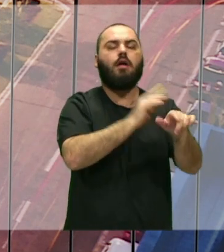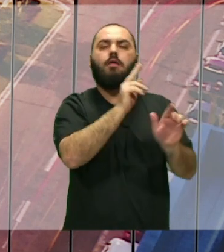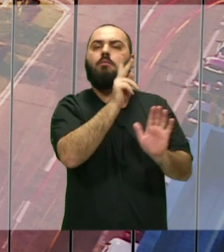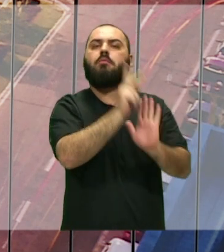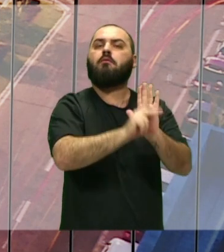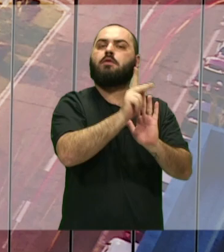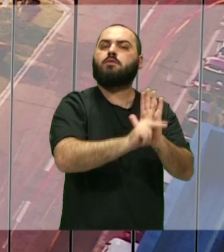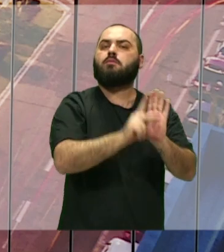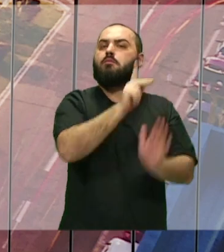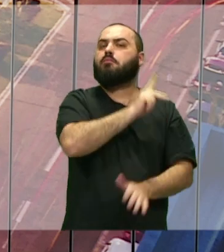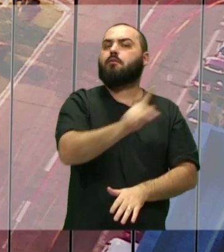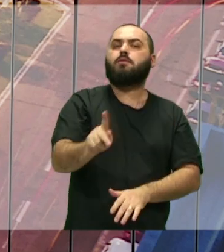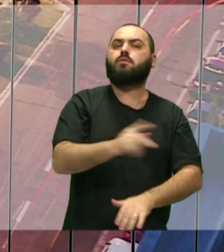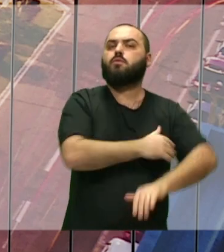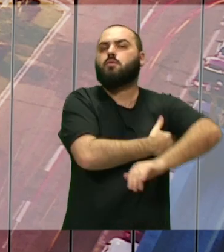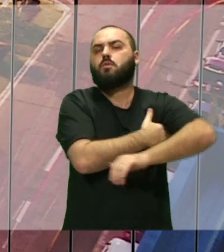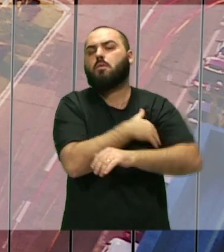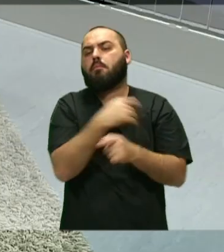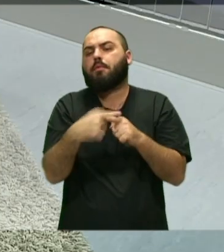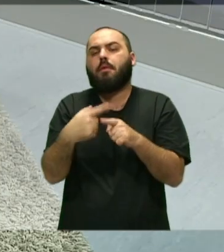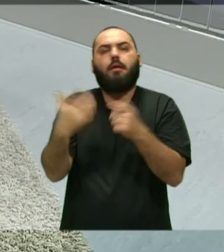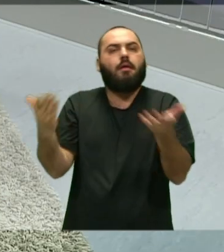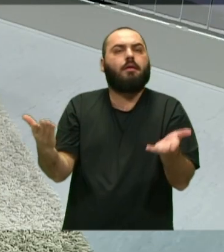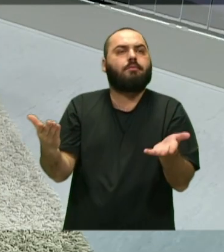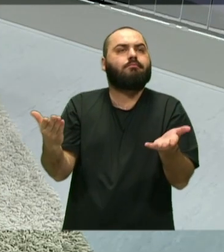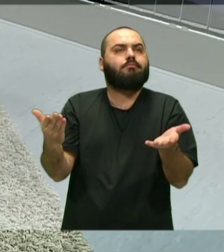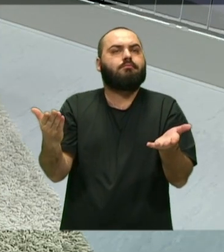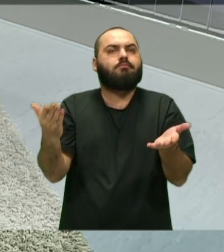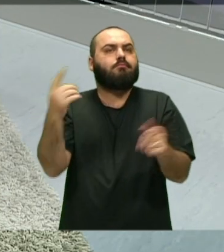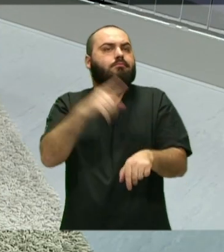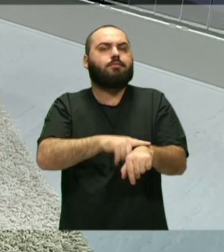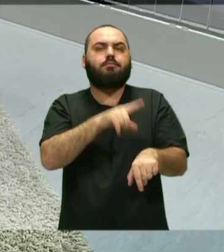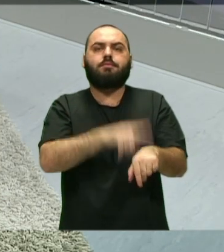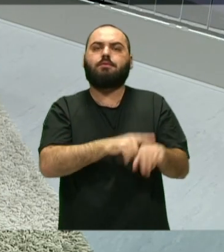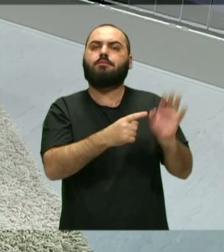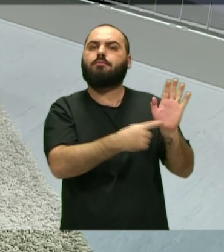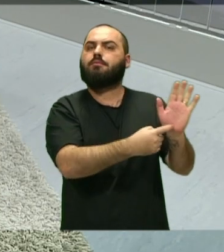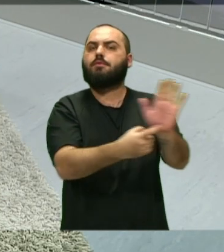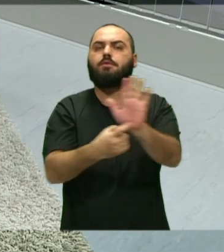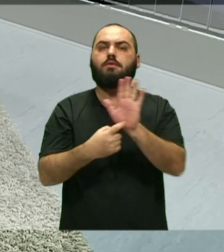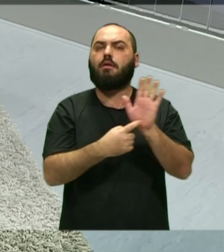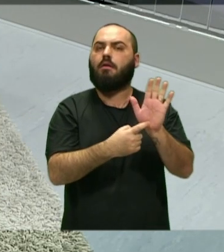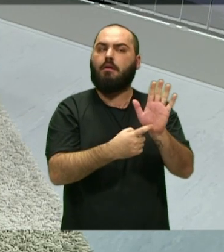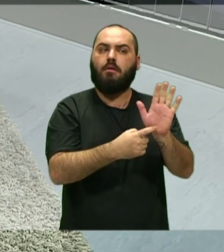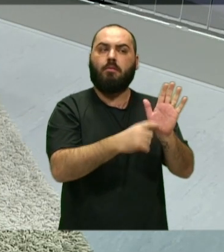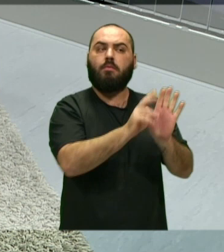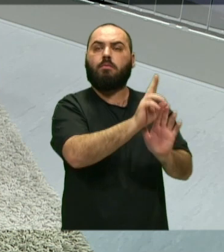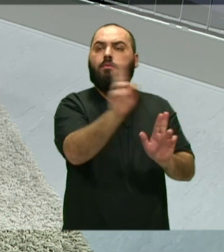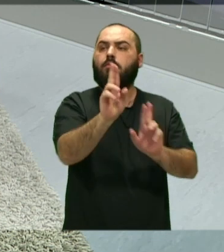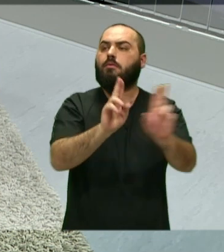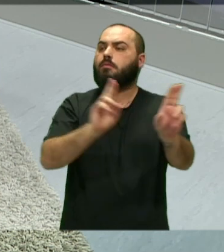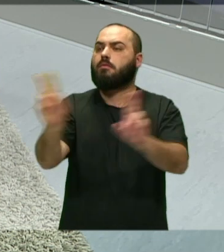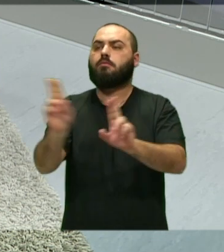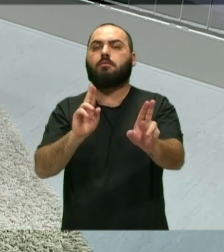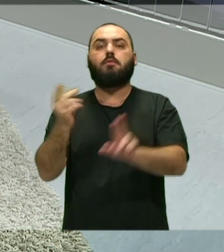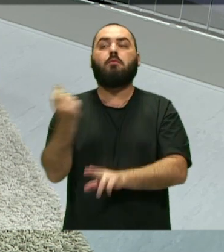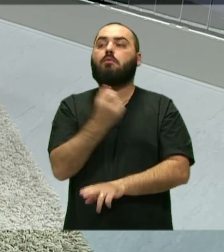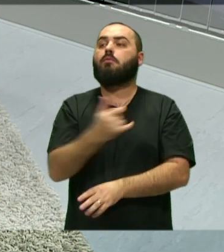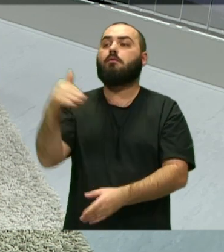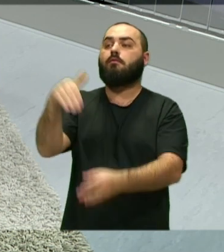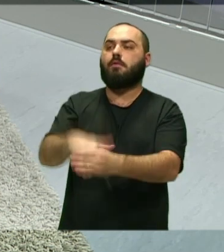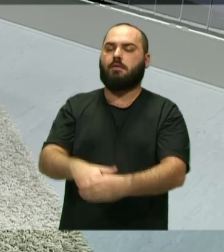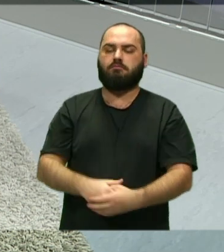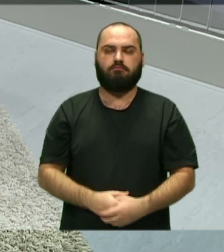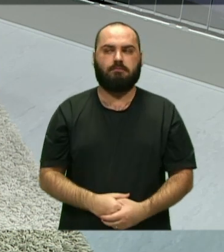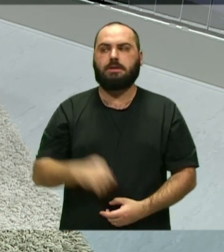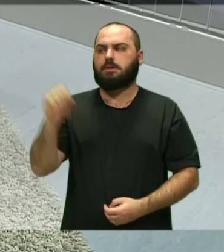foi determinante ali naquele processo de você apresentar o nome e acabar recebendo o número de votos que recebeu? Ah, claro, foi